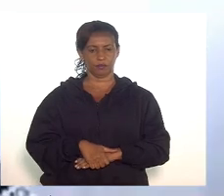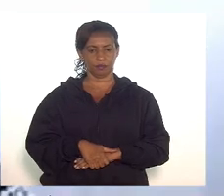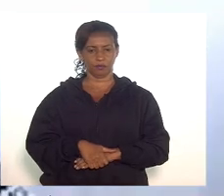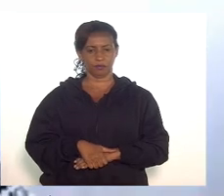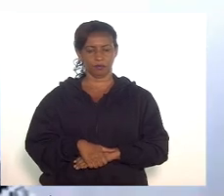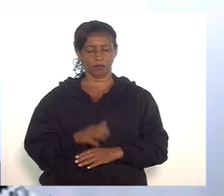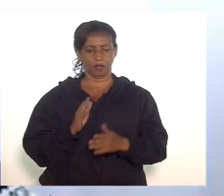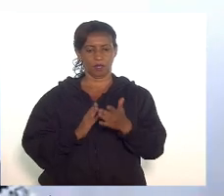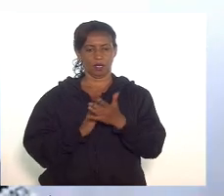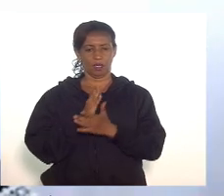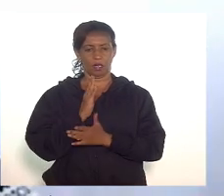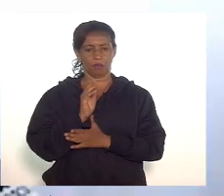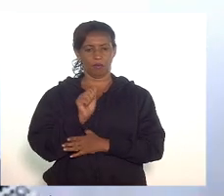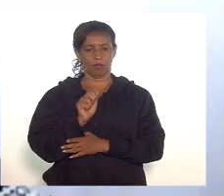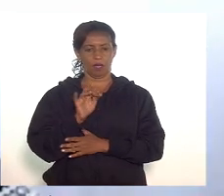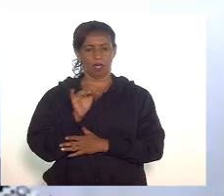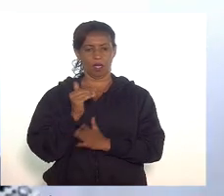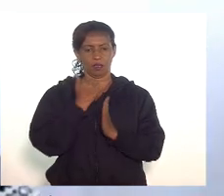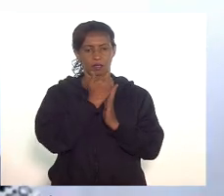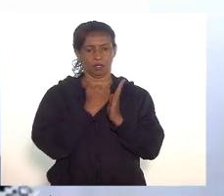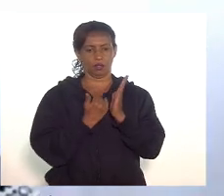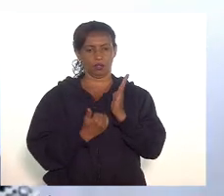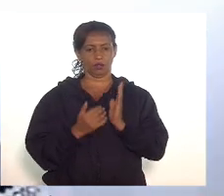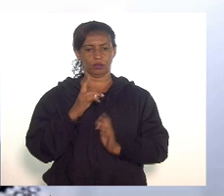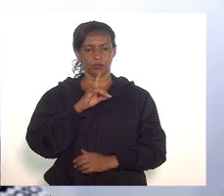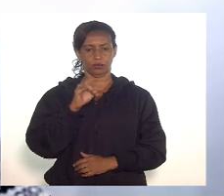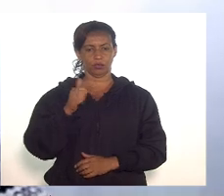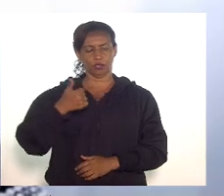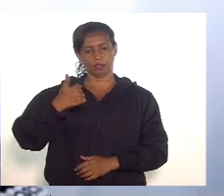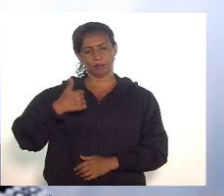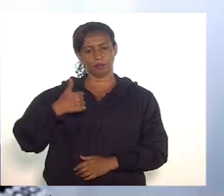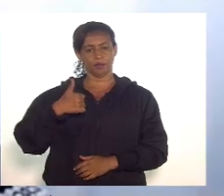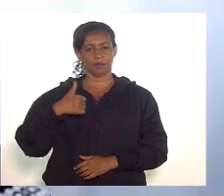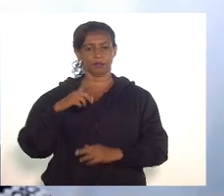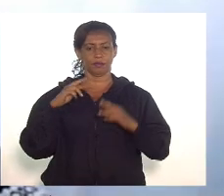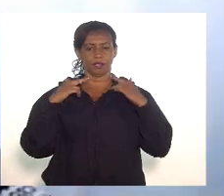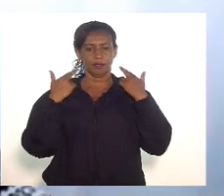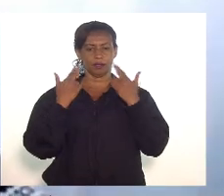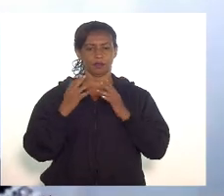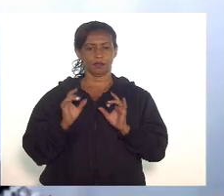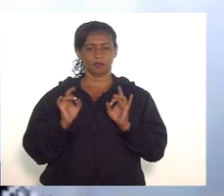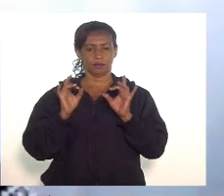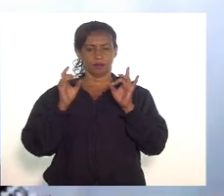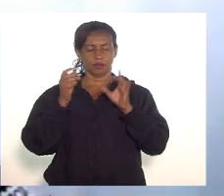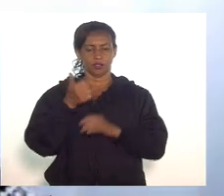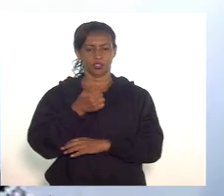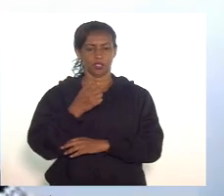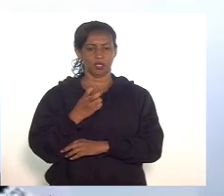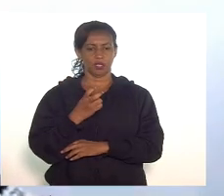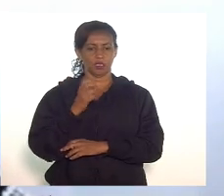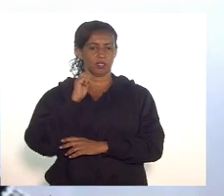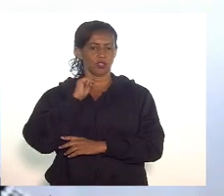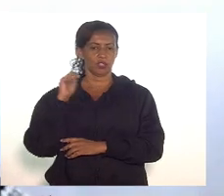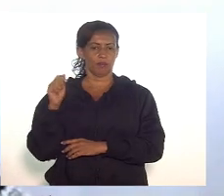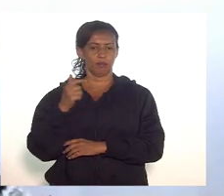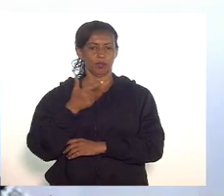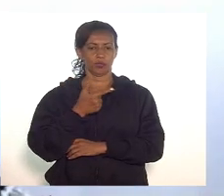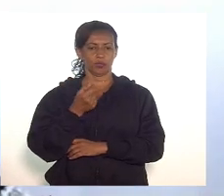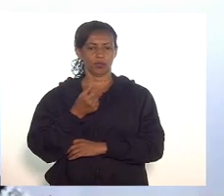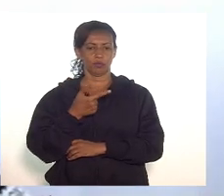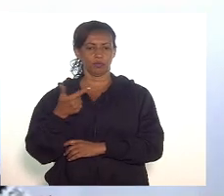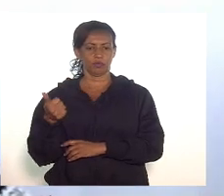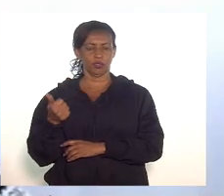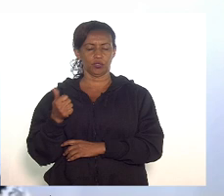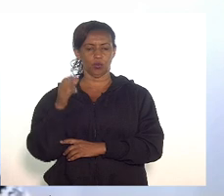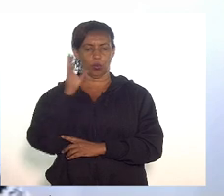aprovada a ata, passa-se a ordem do dia. Primeira sessão extraordinária do dia 15 de abril de 2021, em